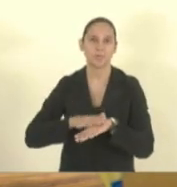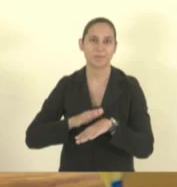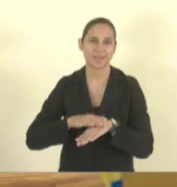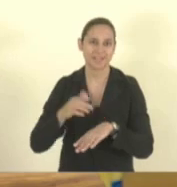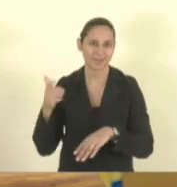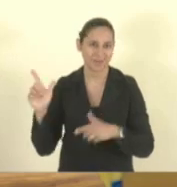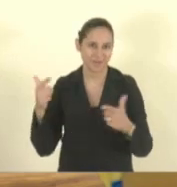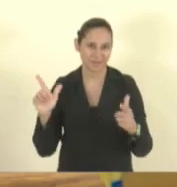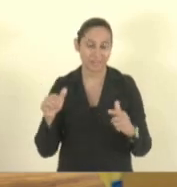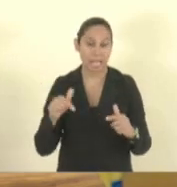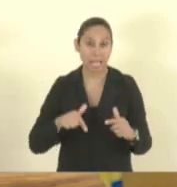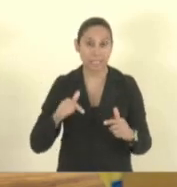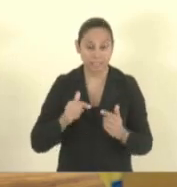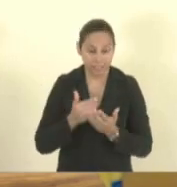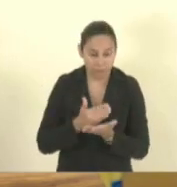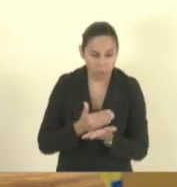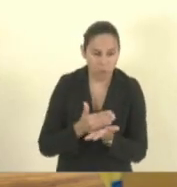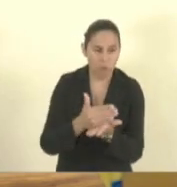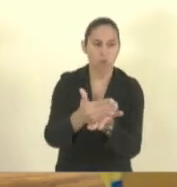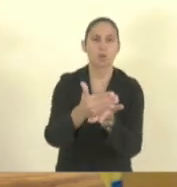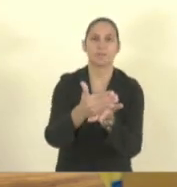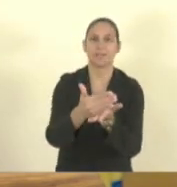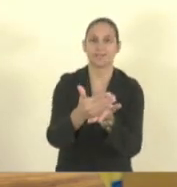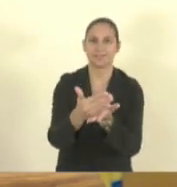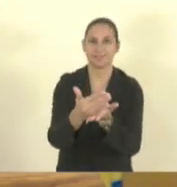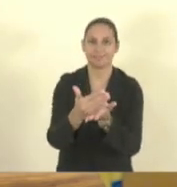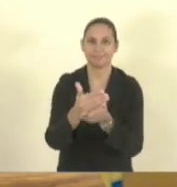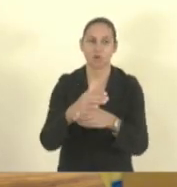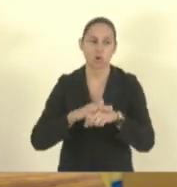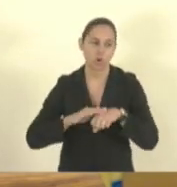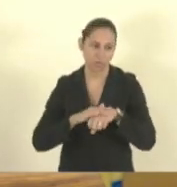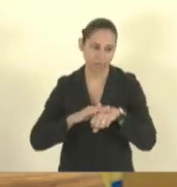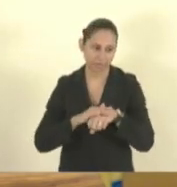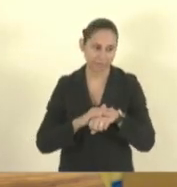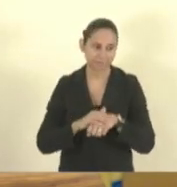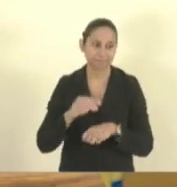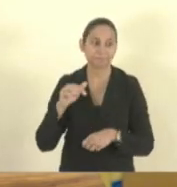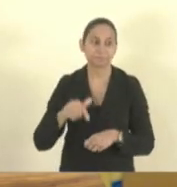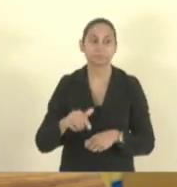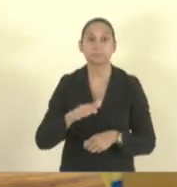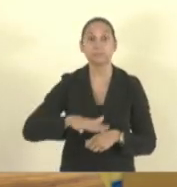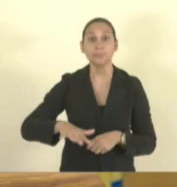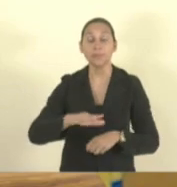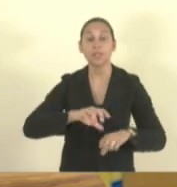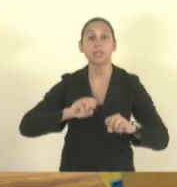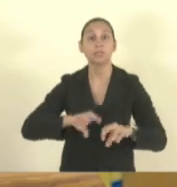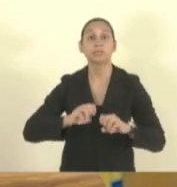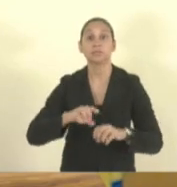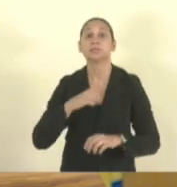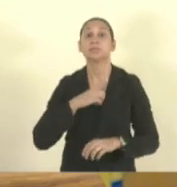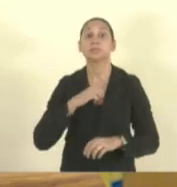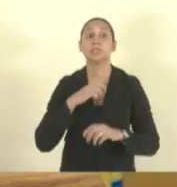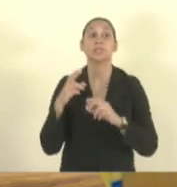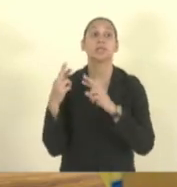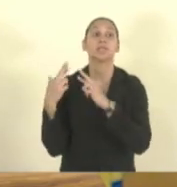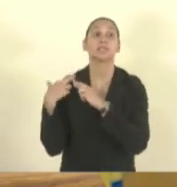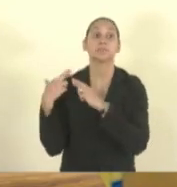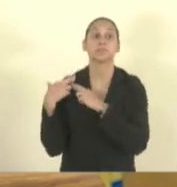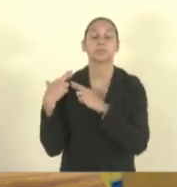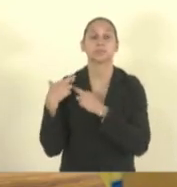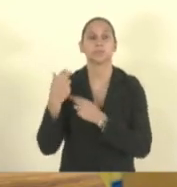gente tem um pontapé para uma conversa a câmara de educação tem uma enorme responsabilidade com isso no estado